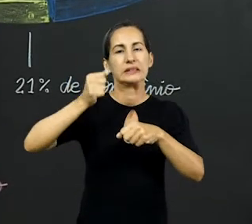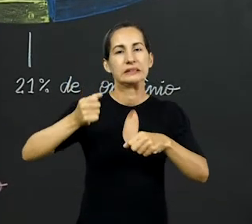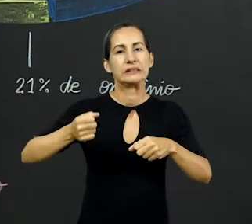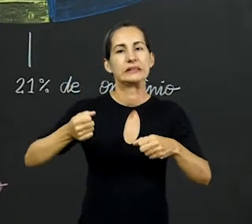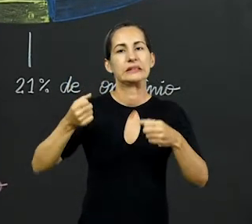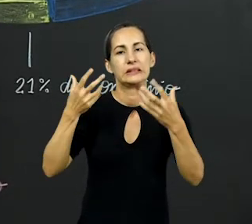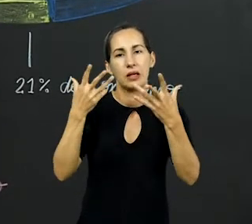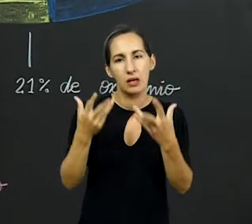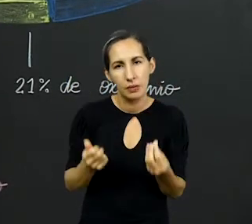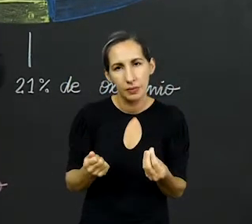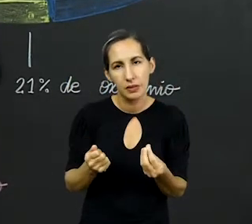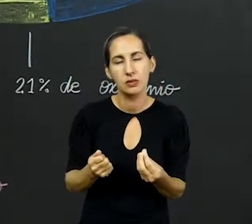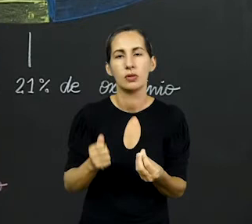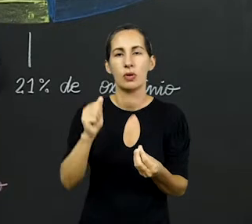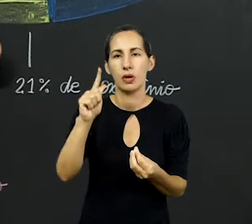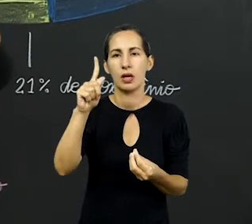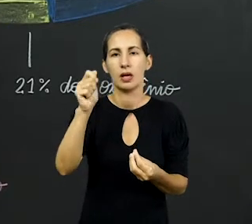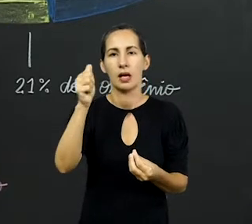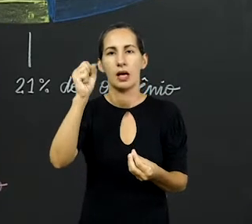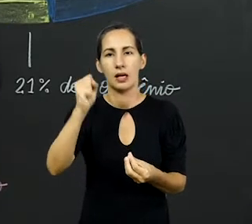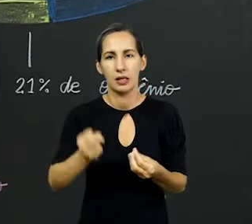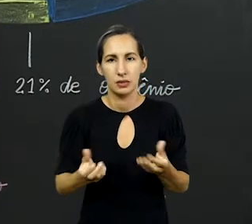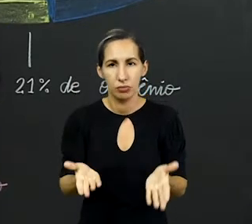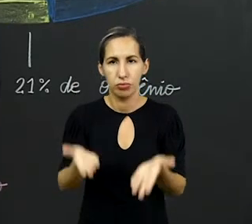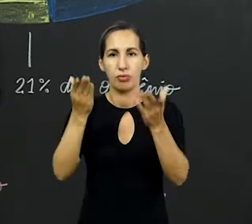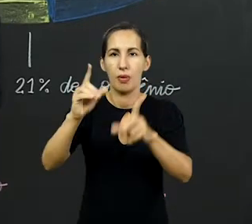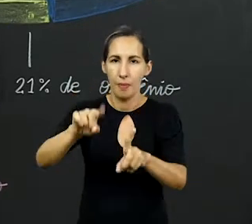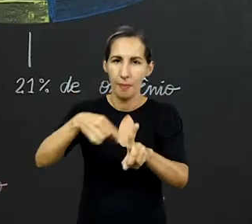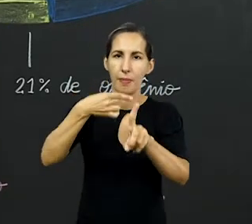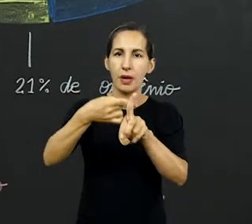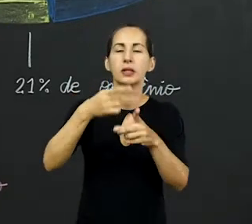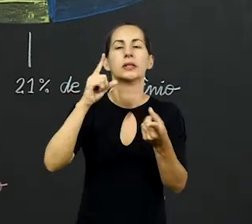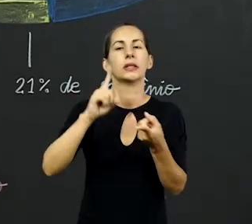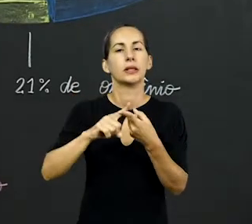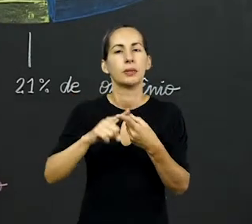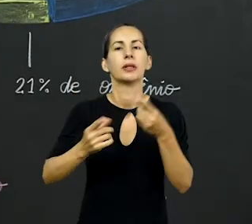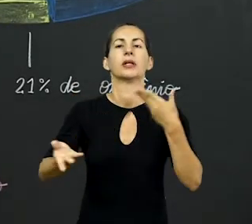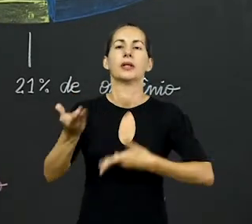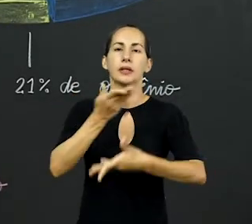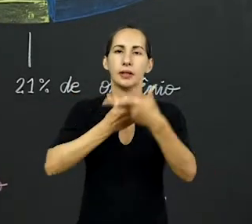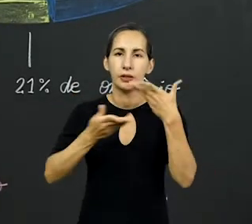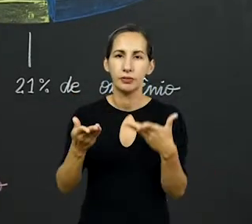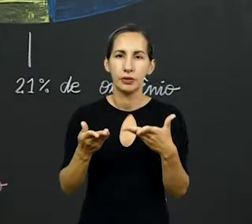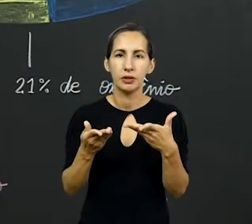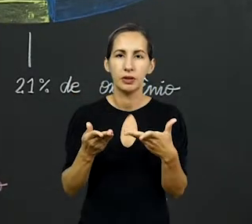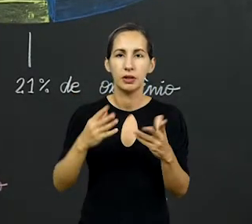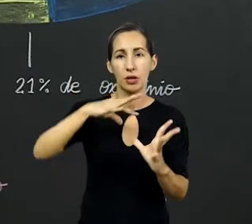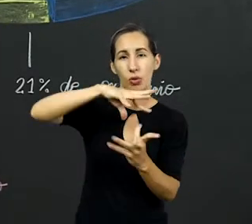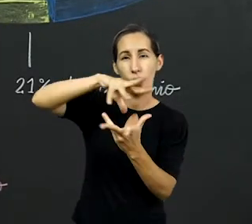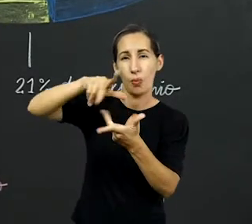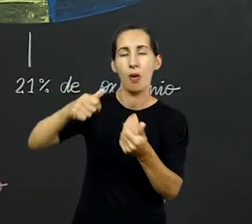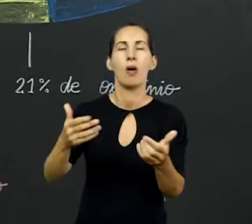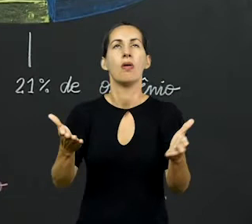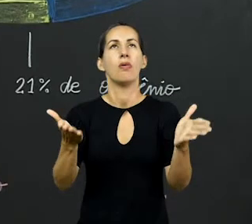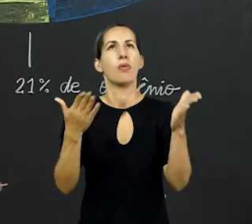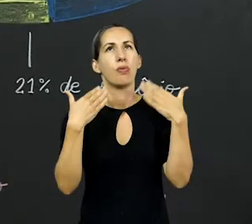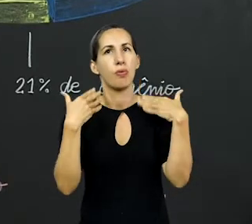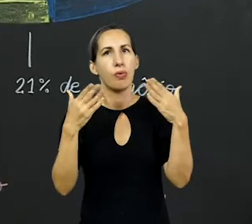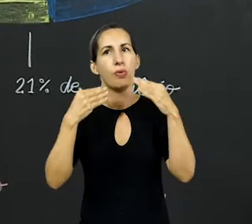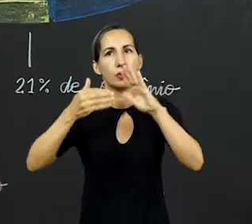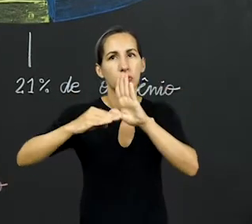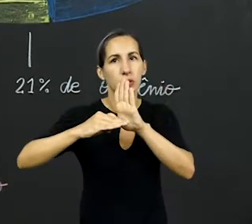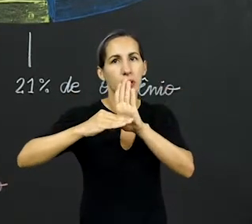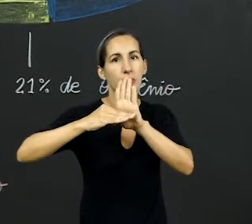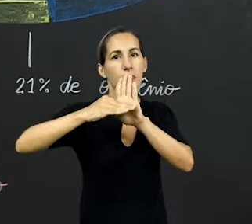Além disso, esse gás em excesso vai se somar também para interferir no aquecimento global, para aumentar a